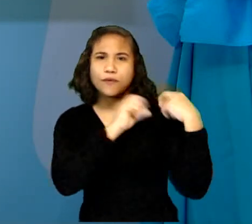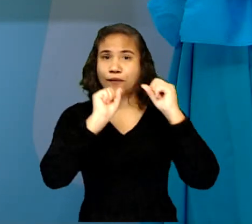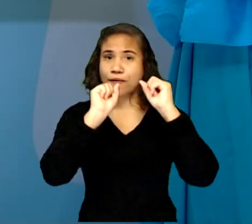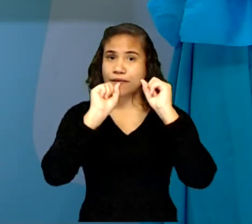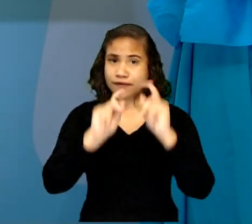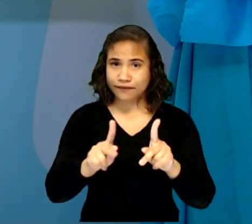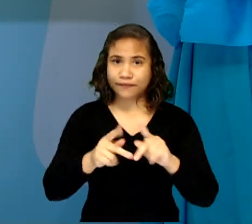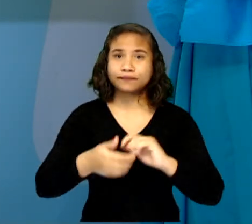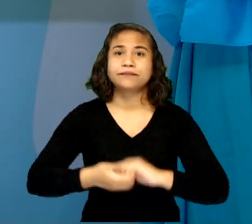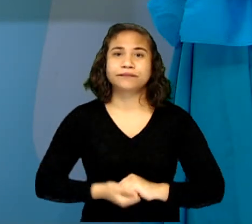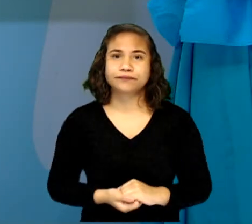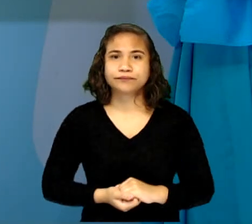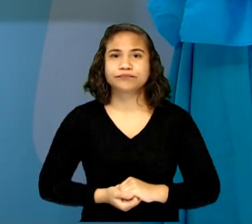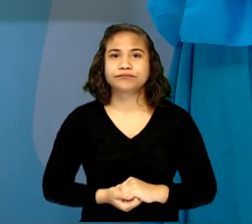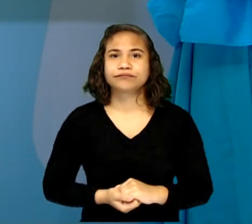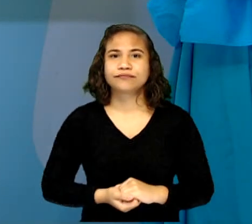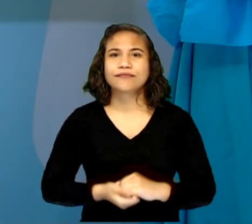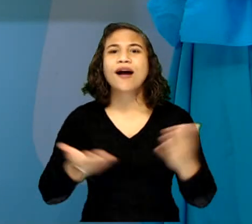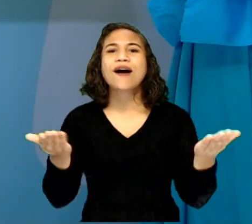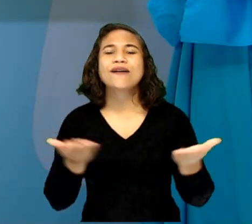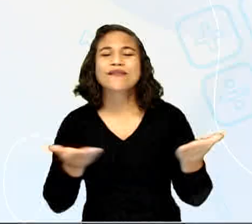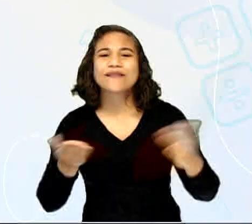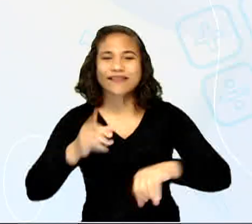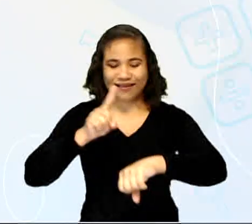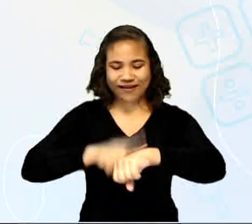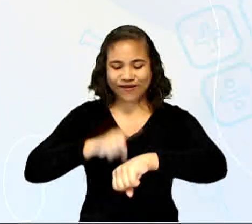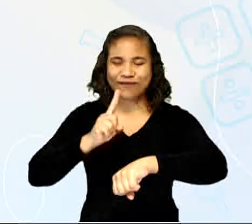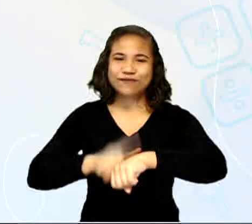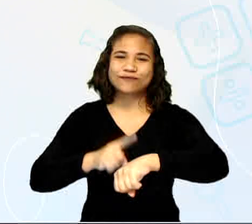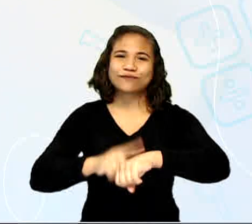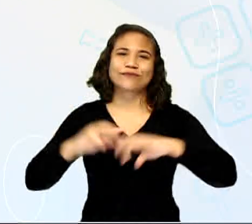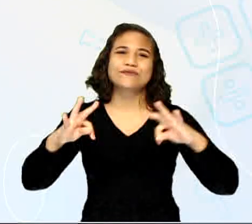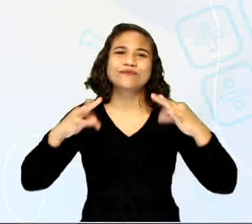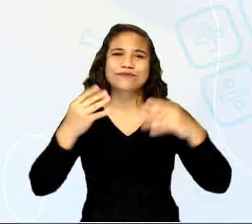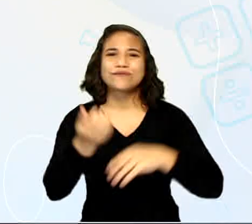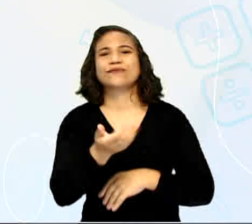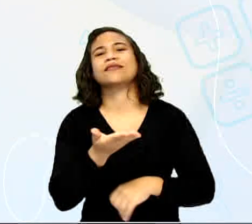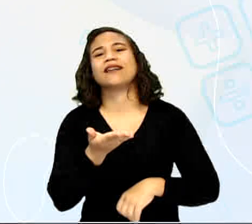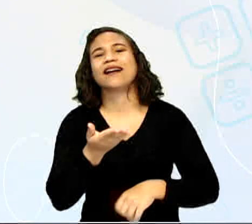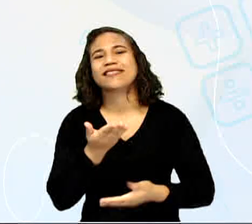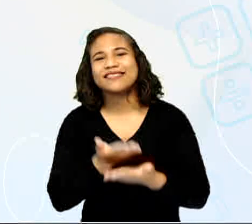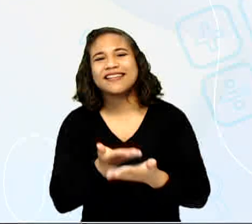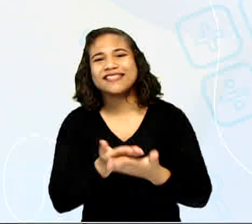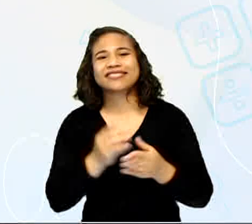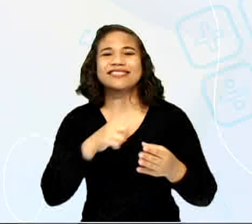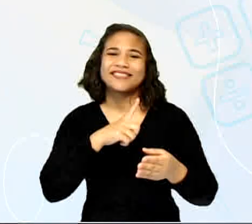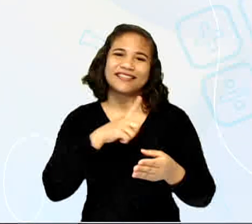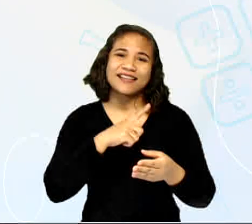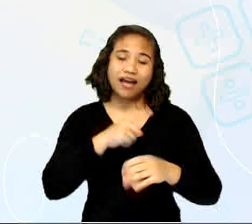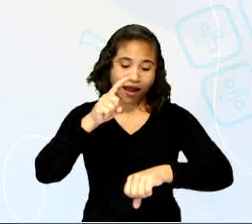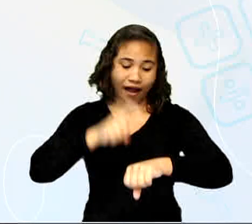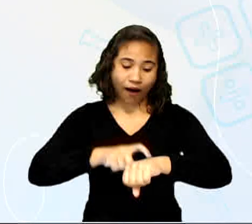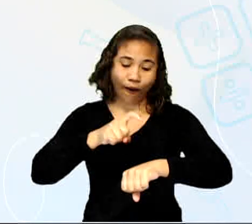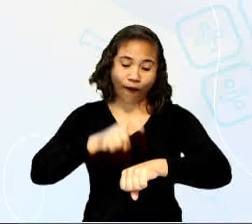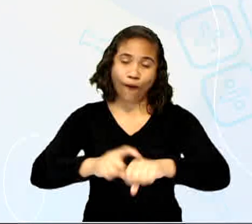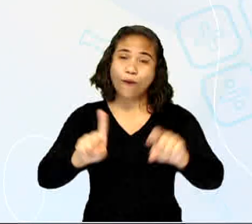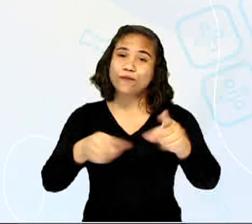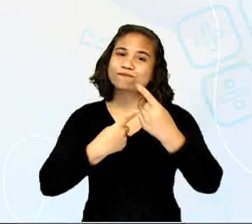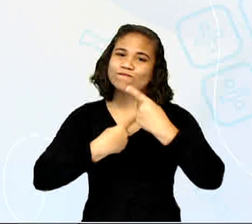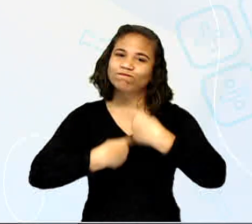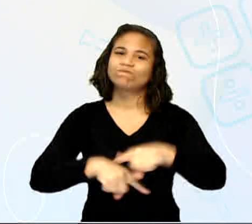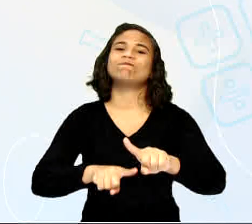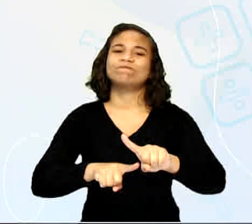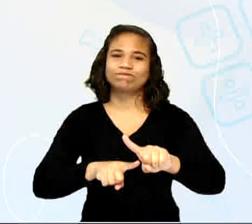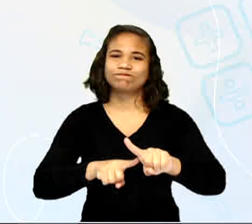ok? Agora chegou aquele momento que toda a nossa aula nós temos, que é a hora do desafio.